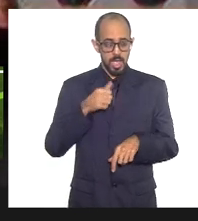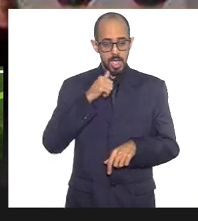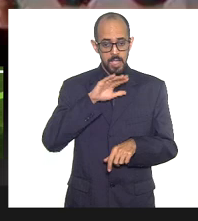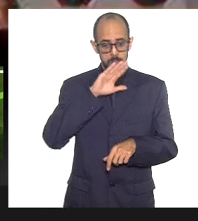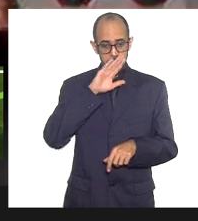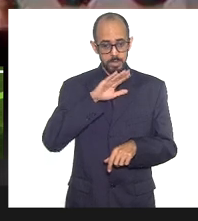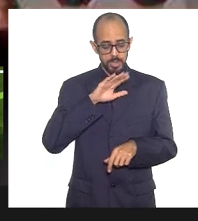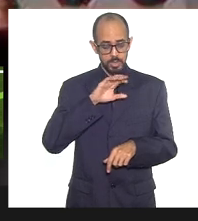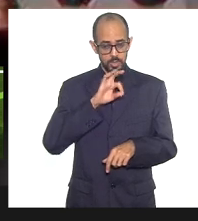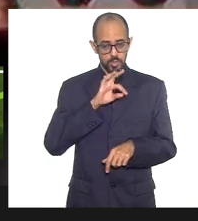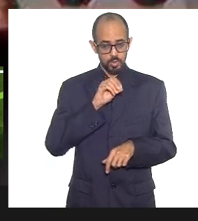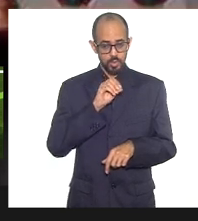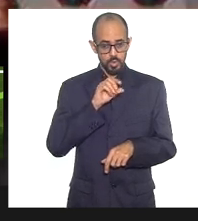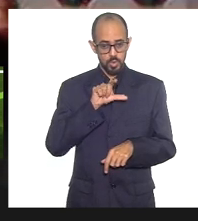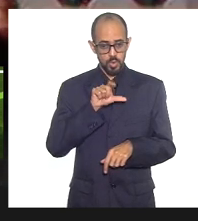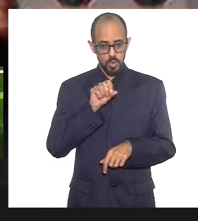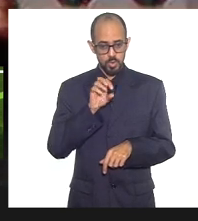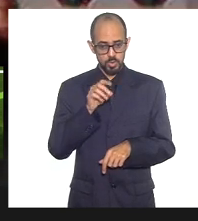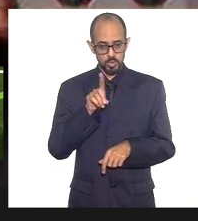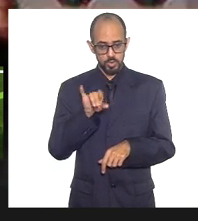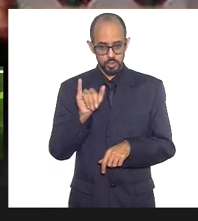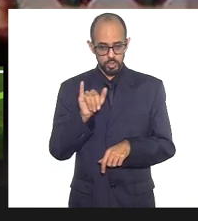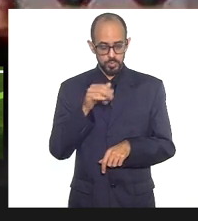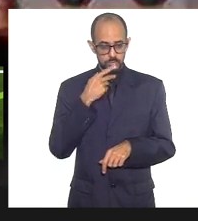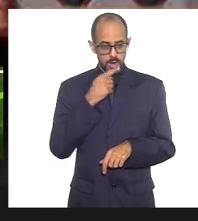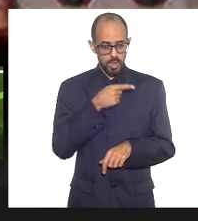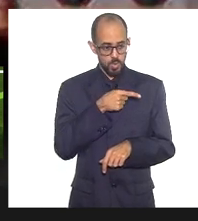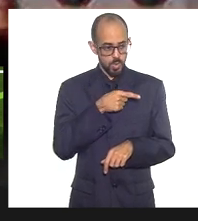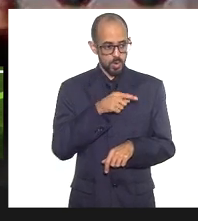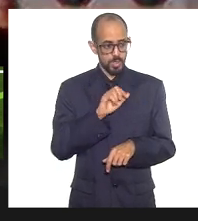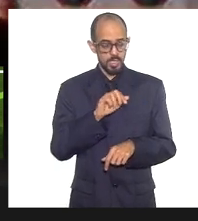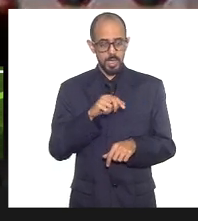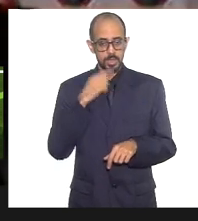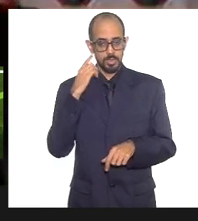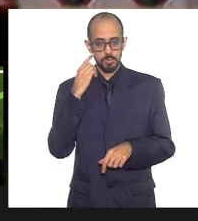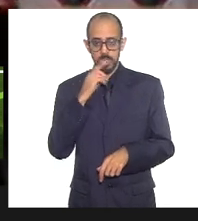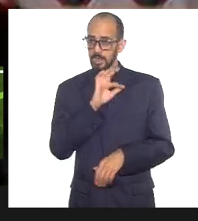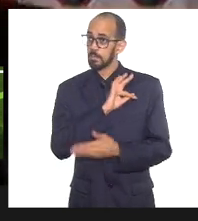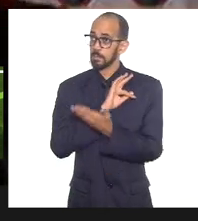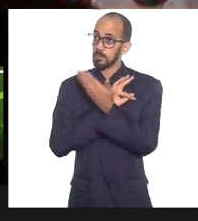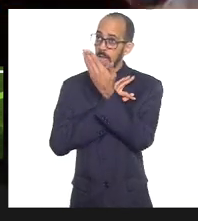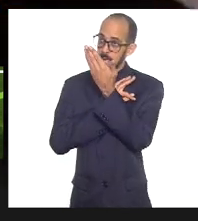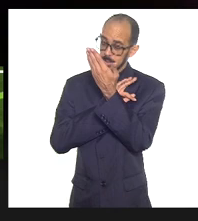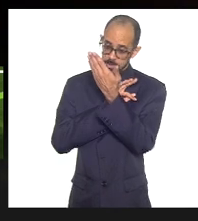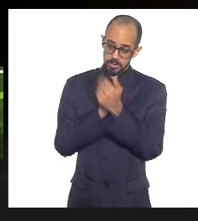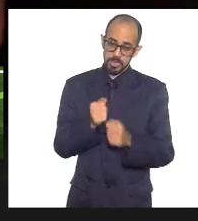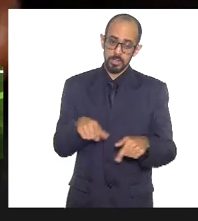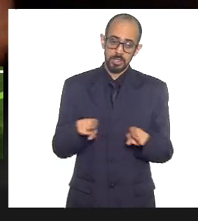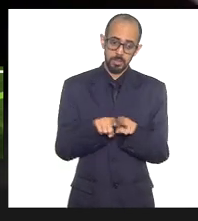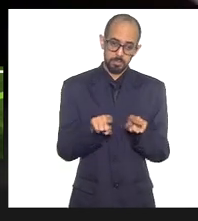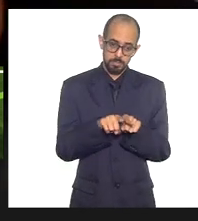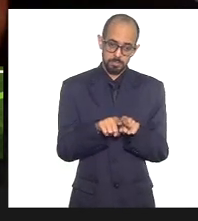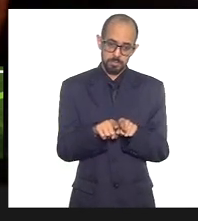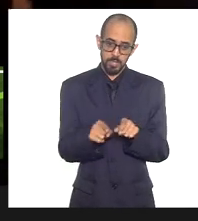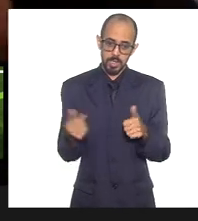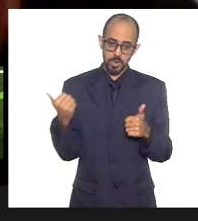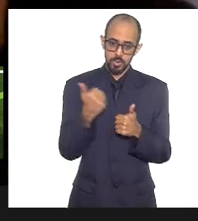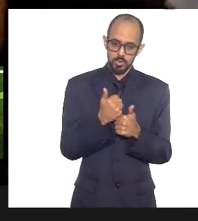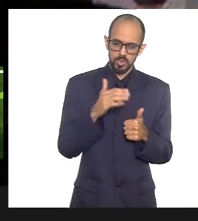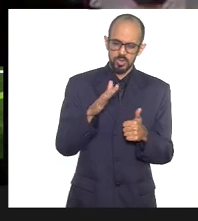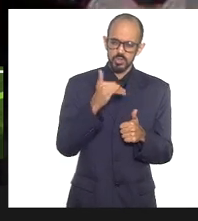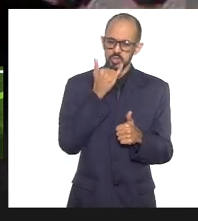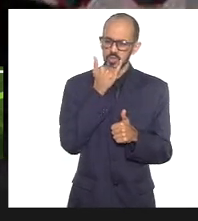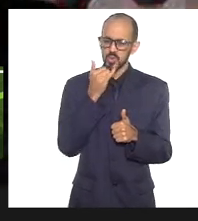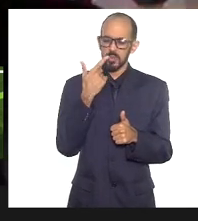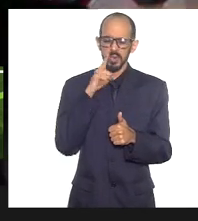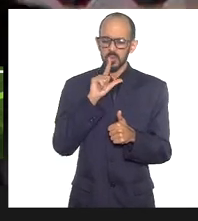e a deputada Marta, presidente dessa CPI, reforça. Desculpa, deputada Marta, a falta de objetividade, mas eu